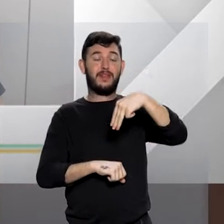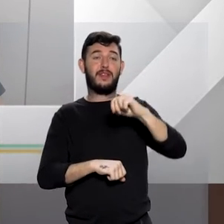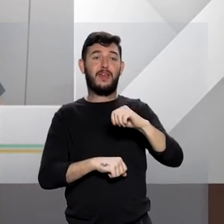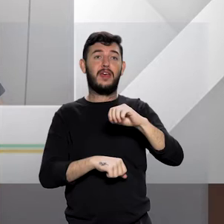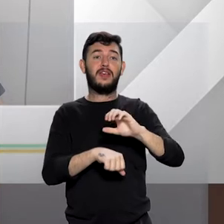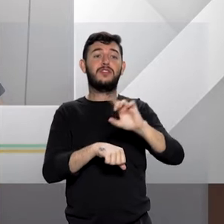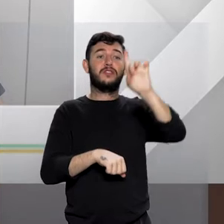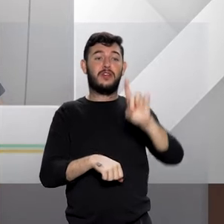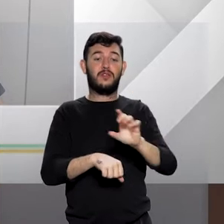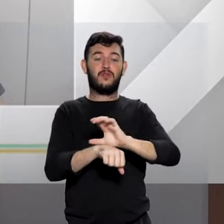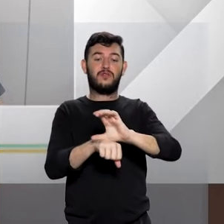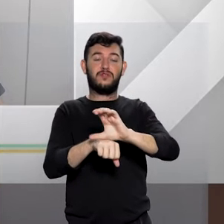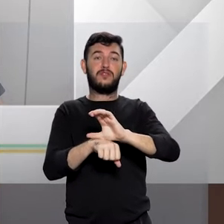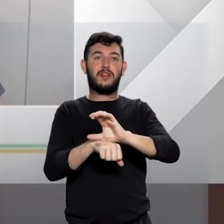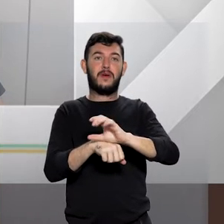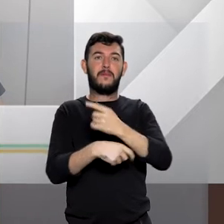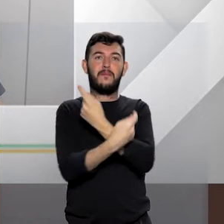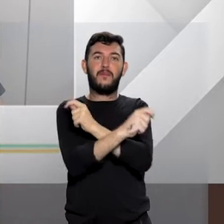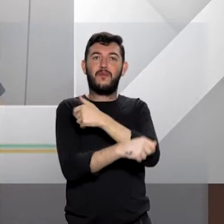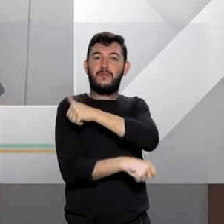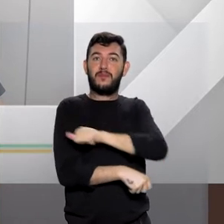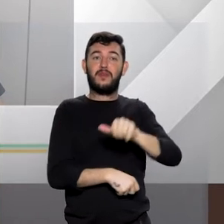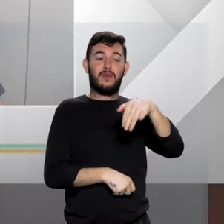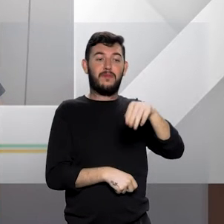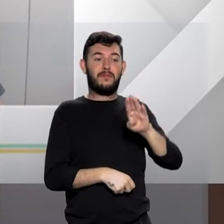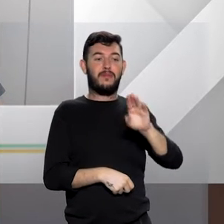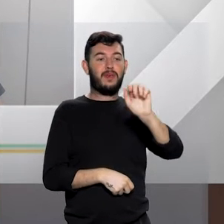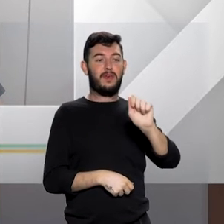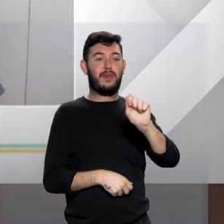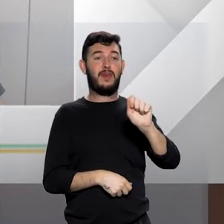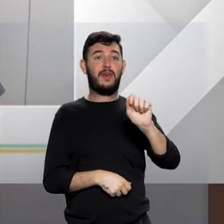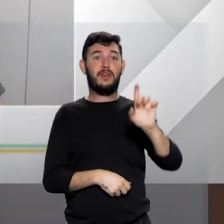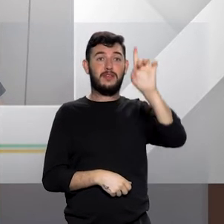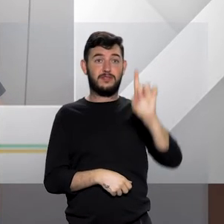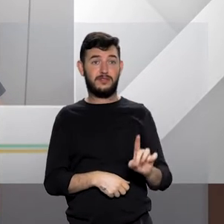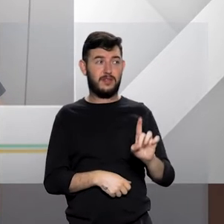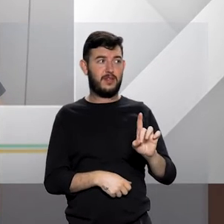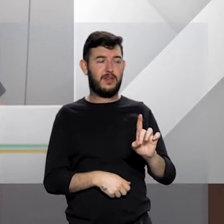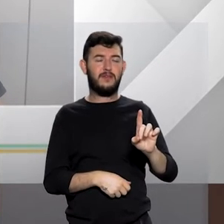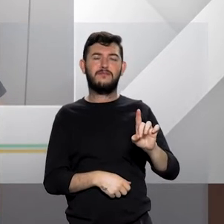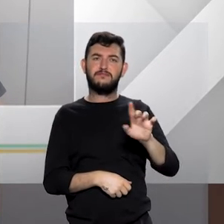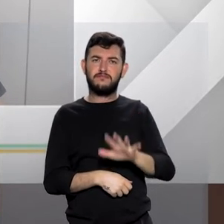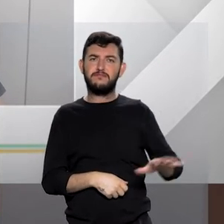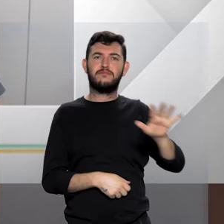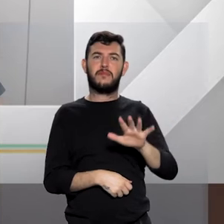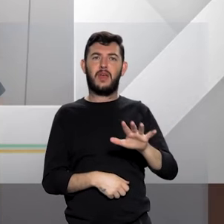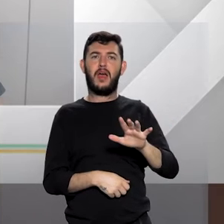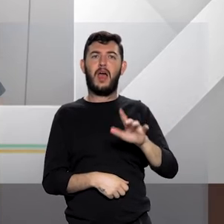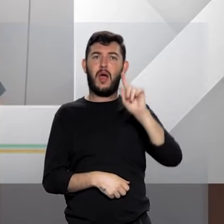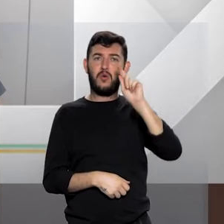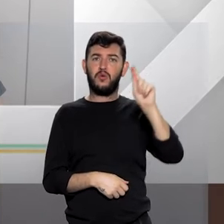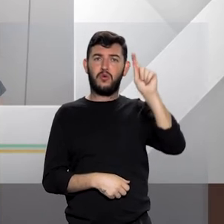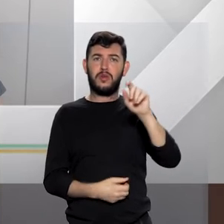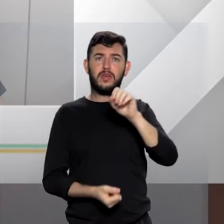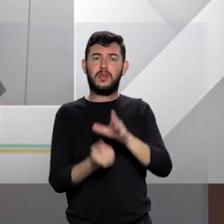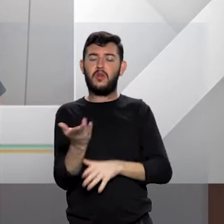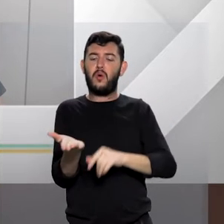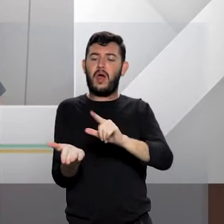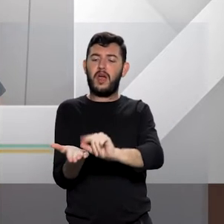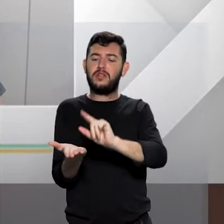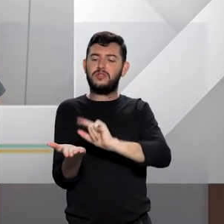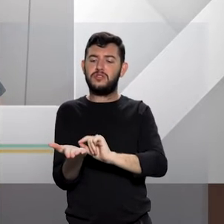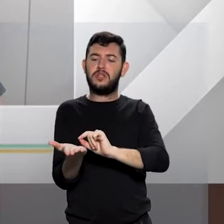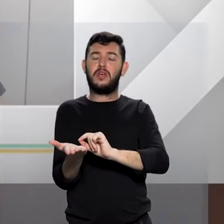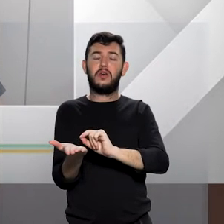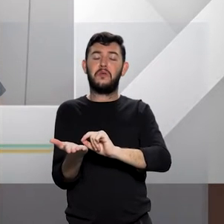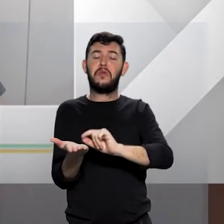MBA em poder judiciário e especialista em diversas áreas do direito. Além de autor e coautora de artigos e livros